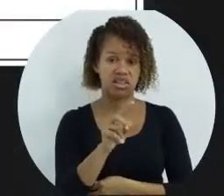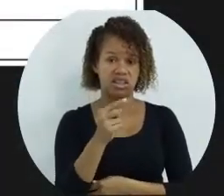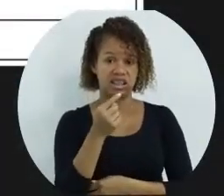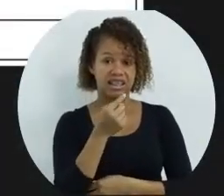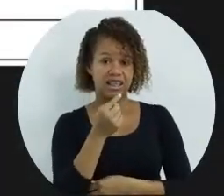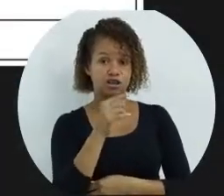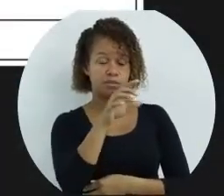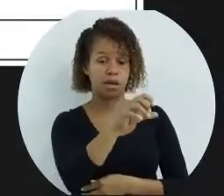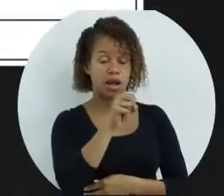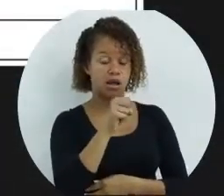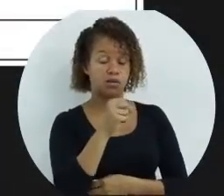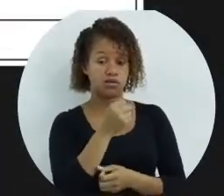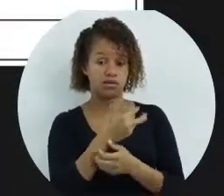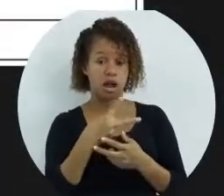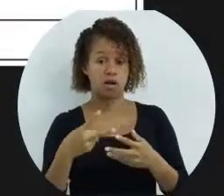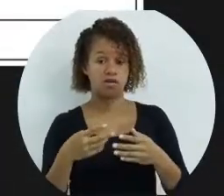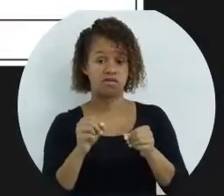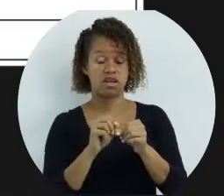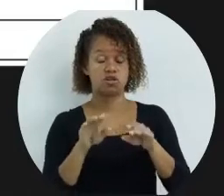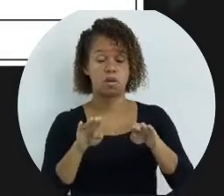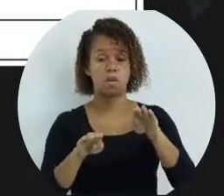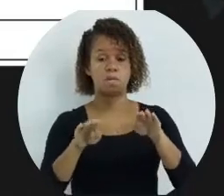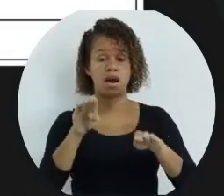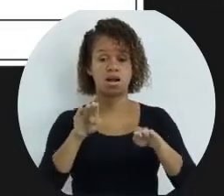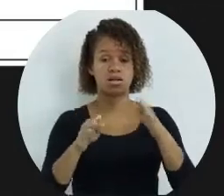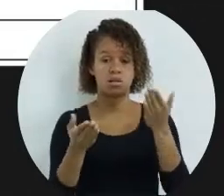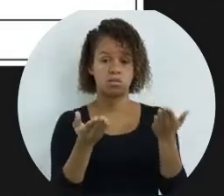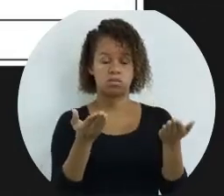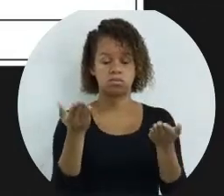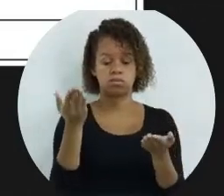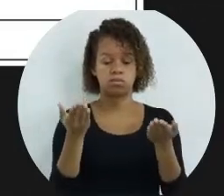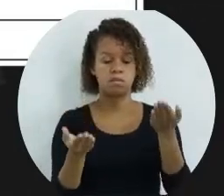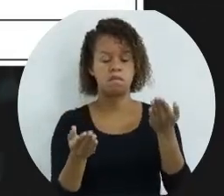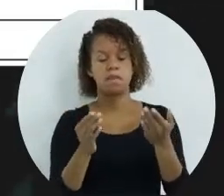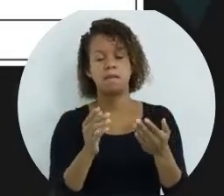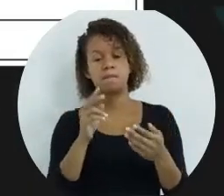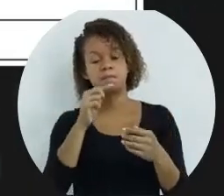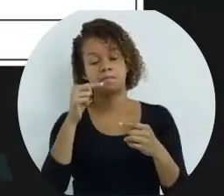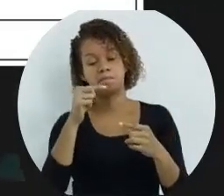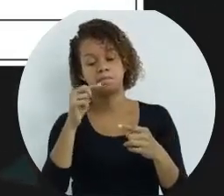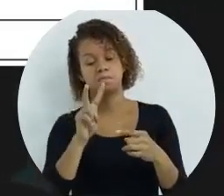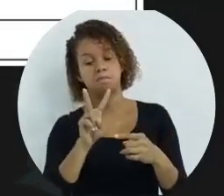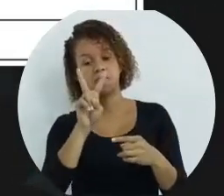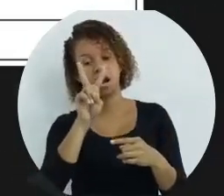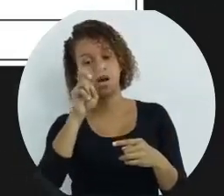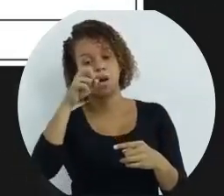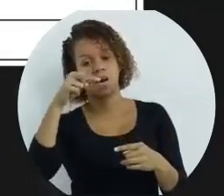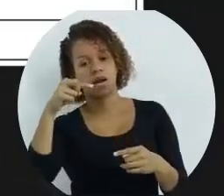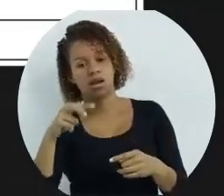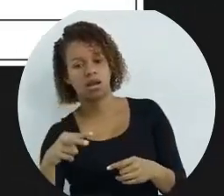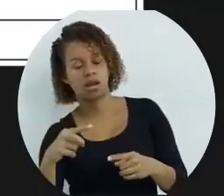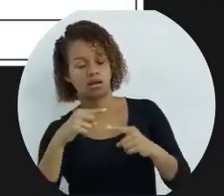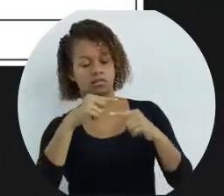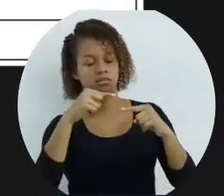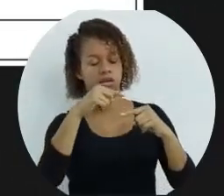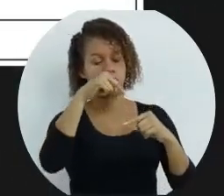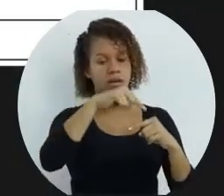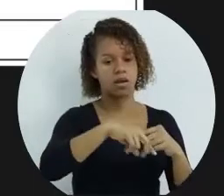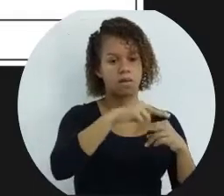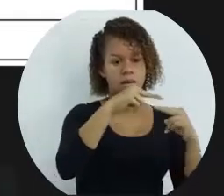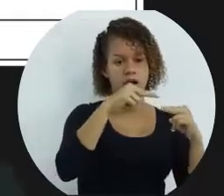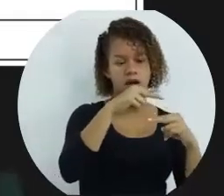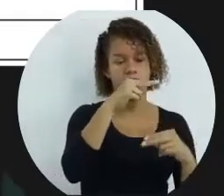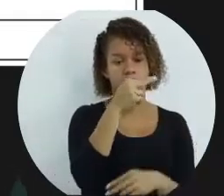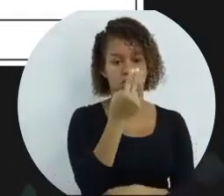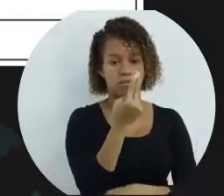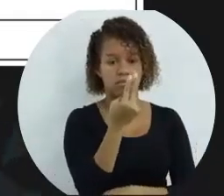vai pegar dois valores e fazer uma comparação. Então, gente tem maior que, menor que, maior que ou igual, menor que ou igual.